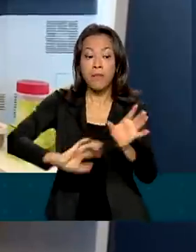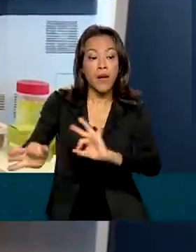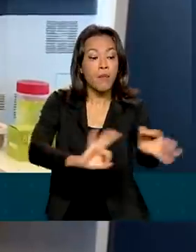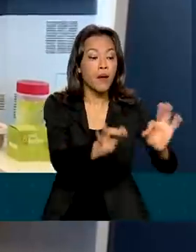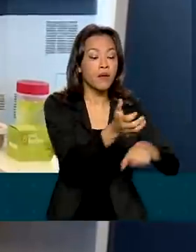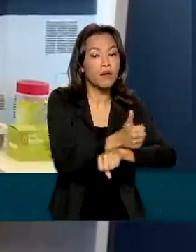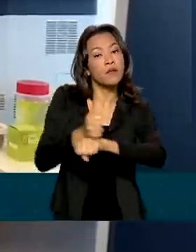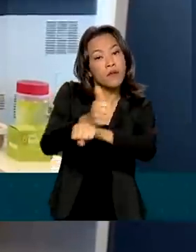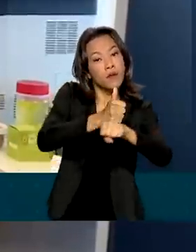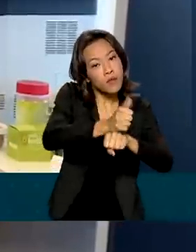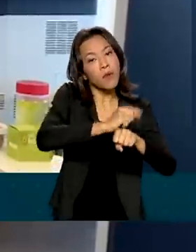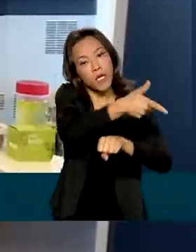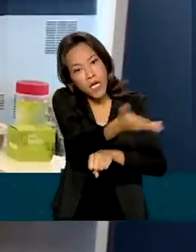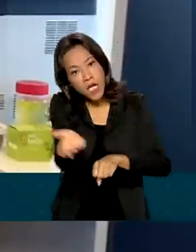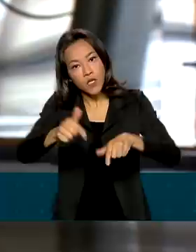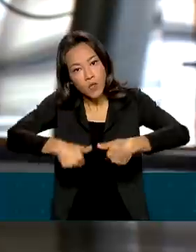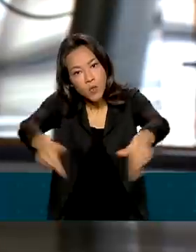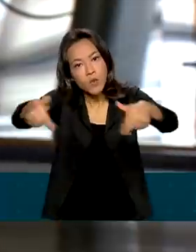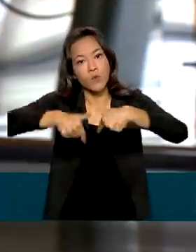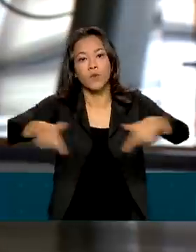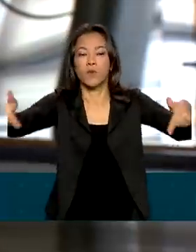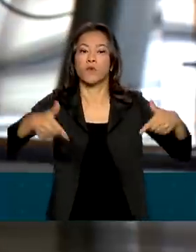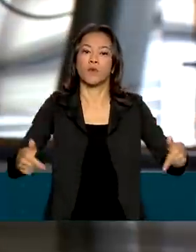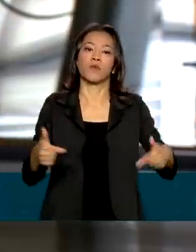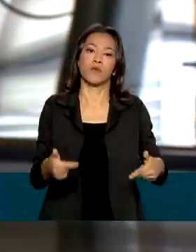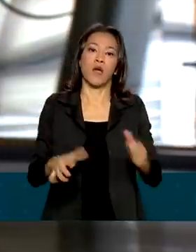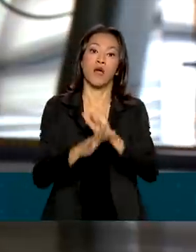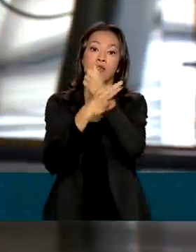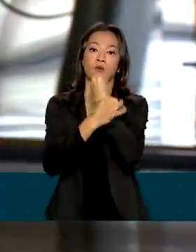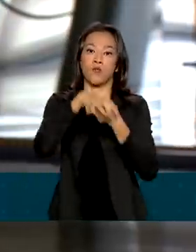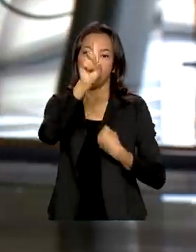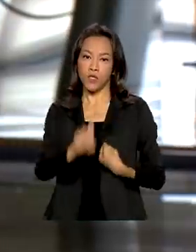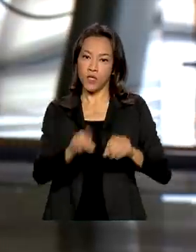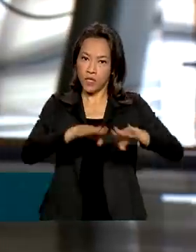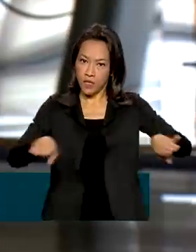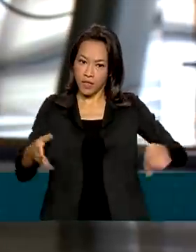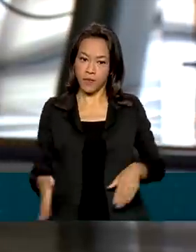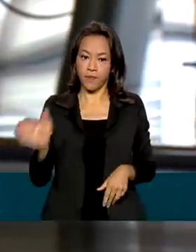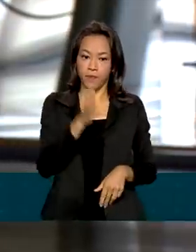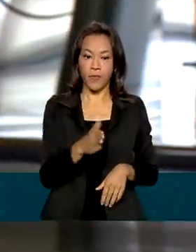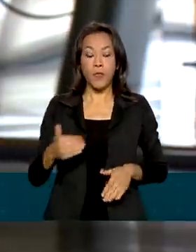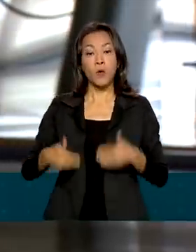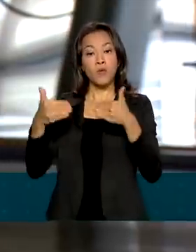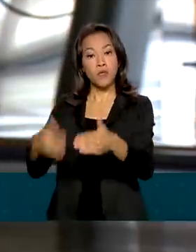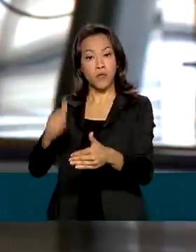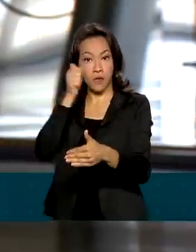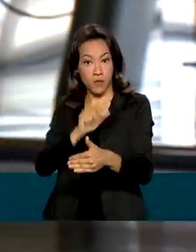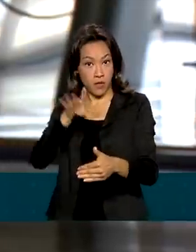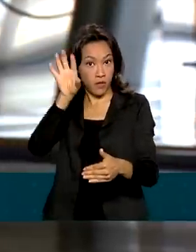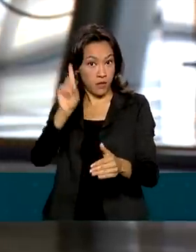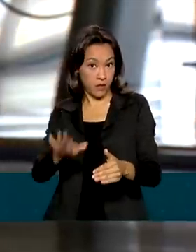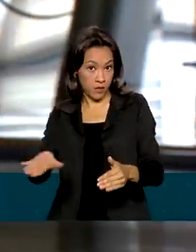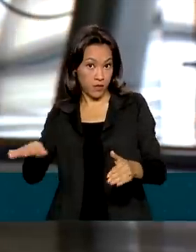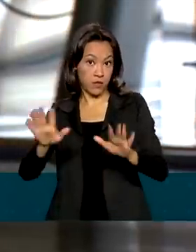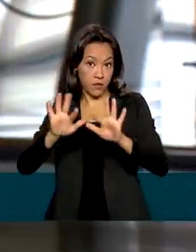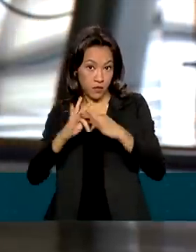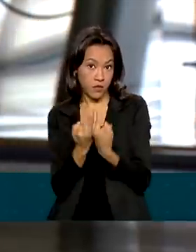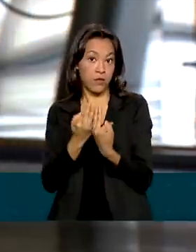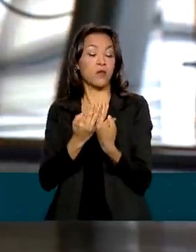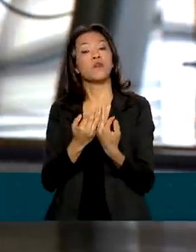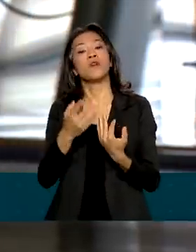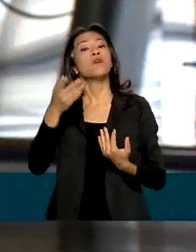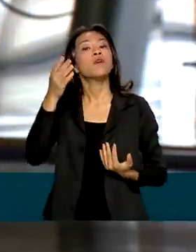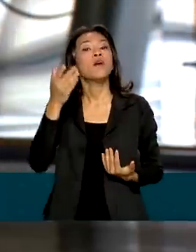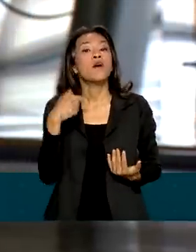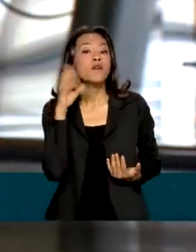na proteção dos direitos das nossas crianças. O Ministério da Mulher, da Família e dos Direitos Humanos também investiu em um programa de